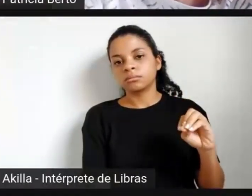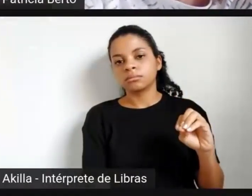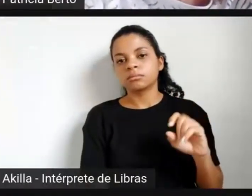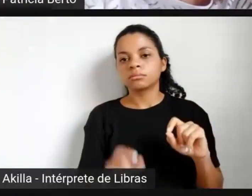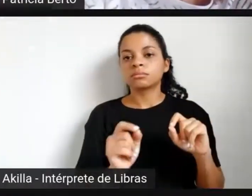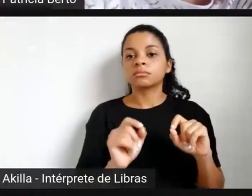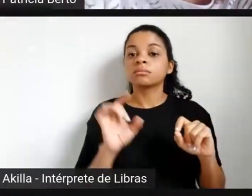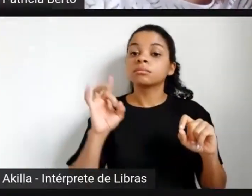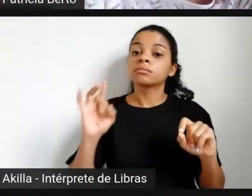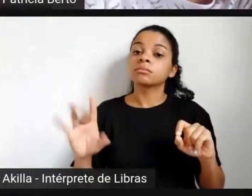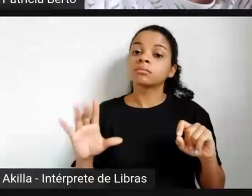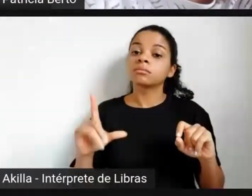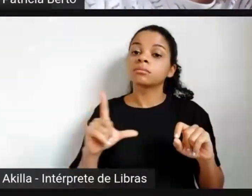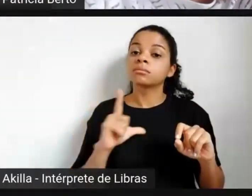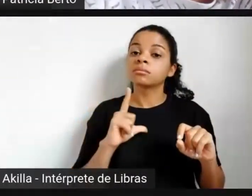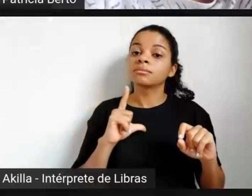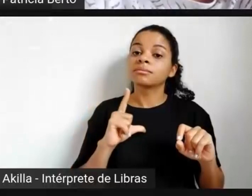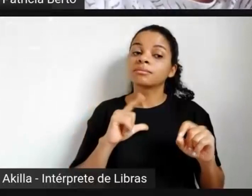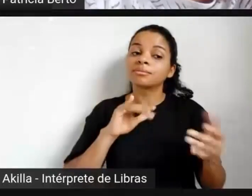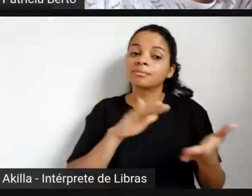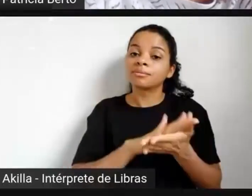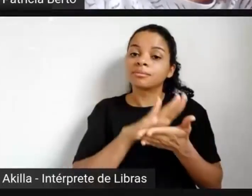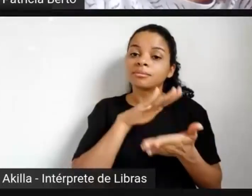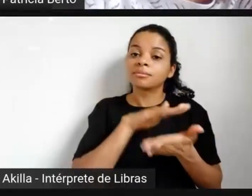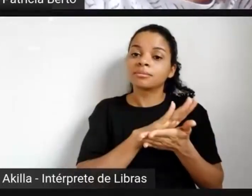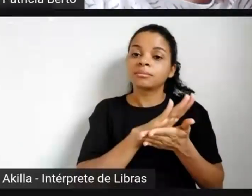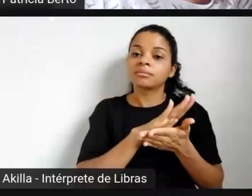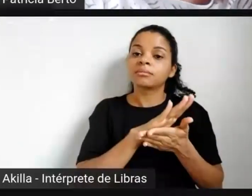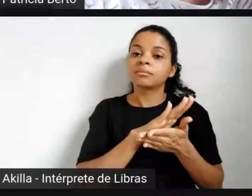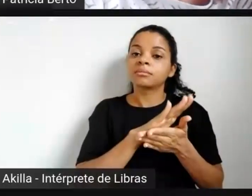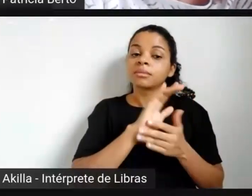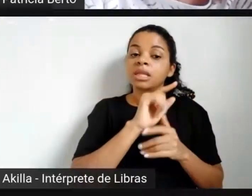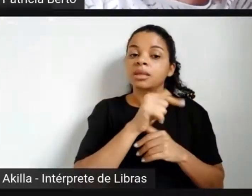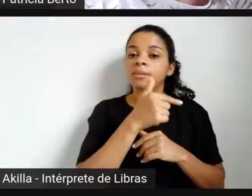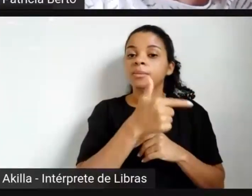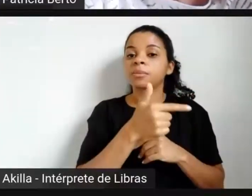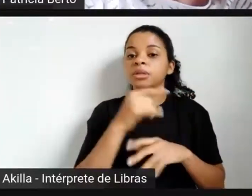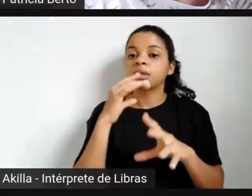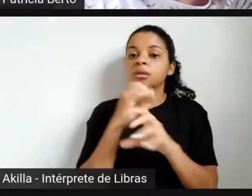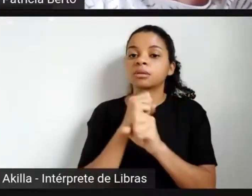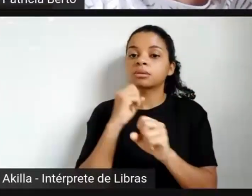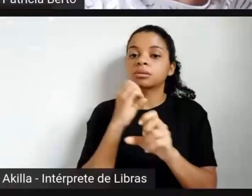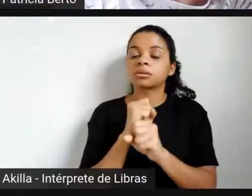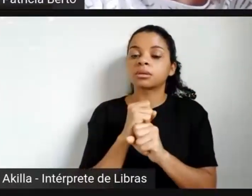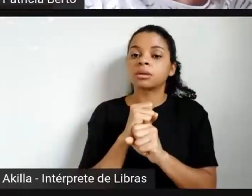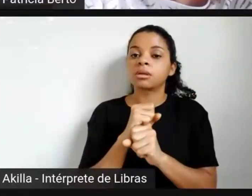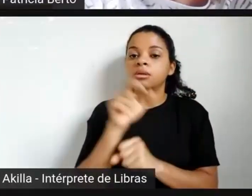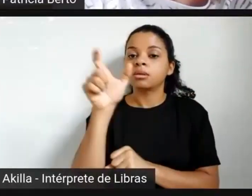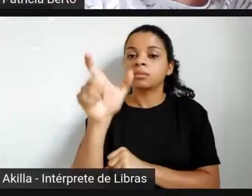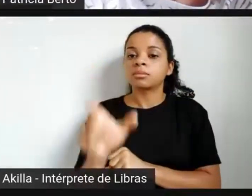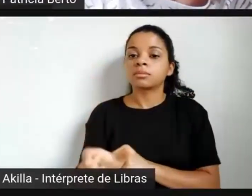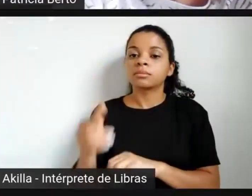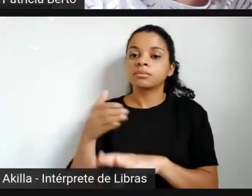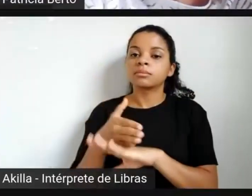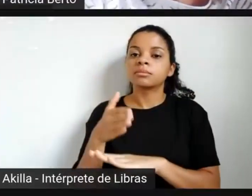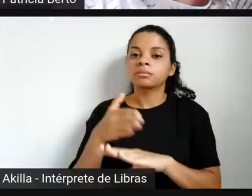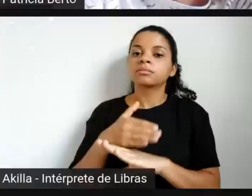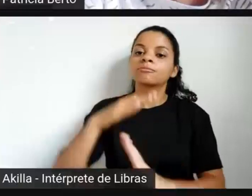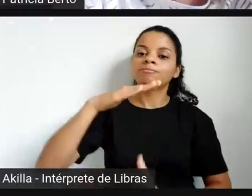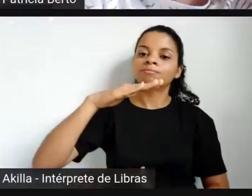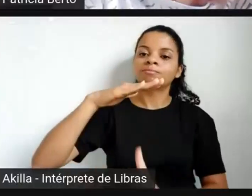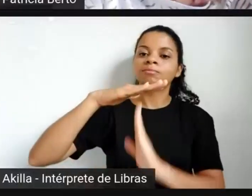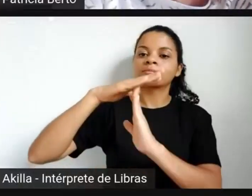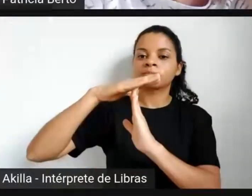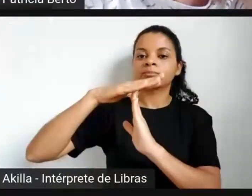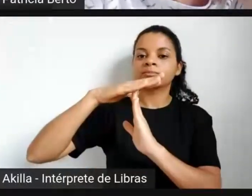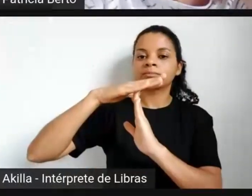ato quando a indicação dos membros atinge o quórum de maioria absoluta. E por que disso?